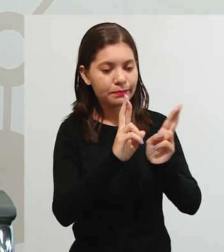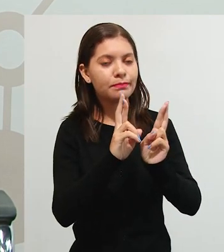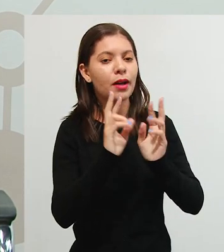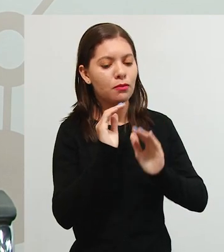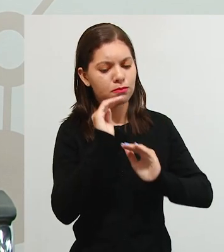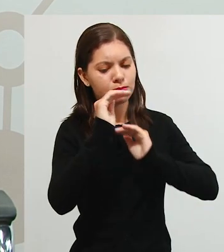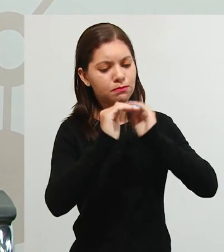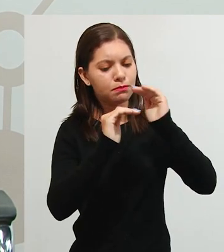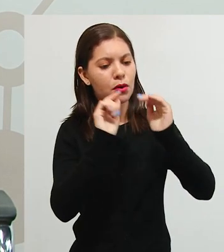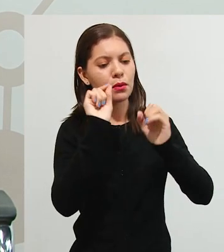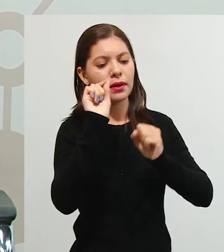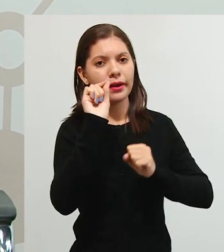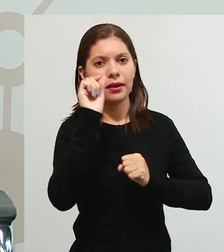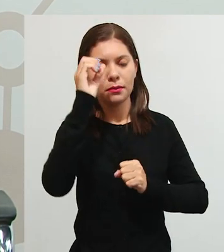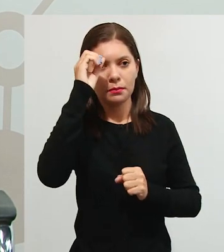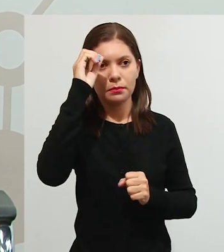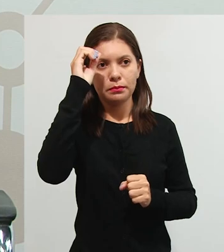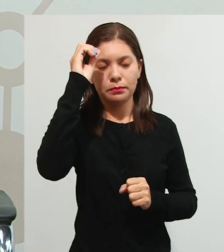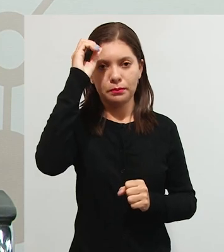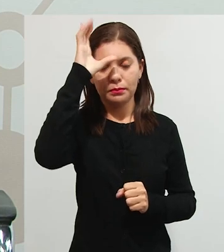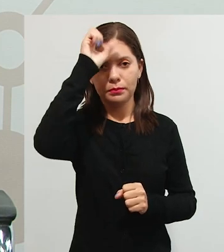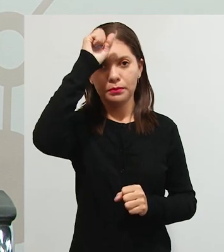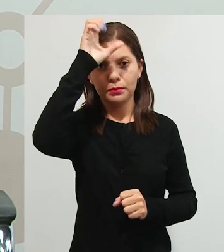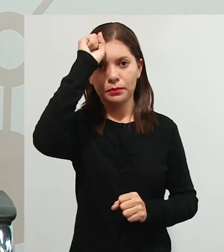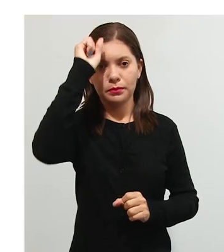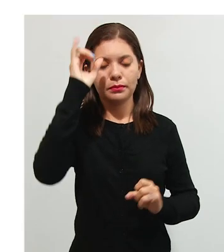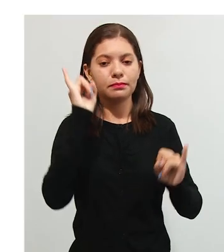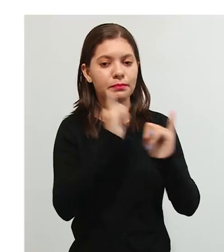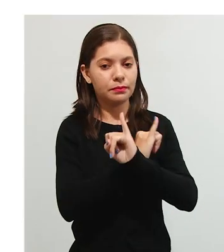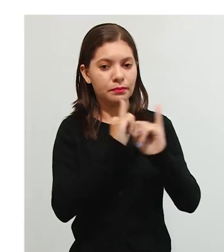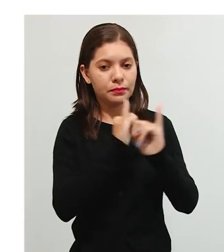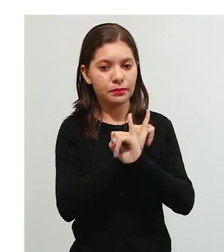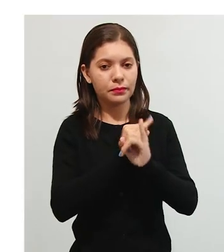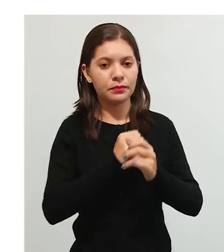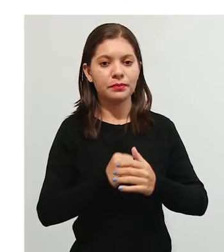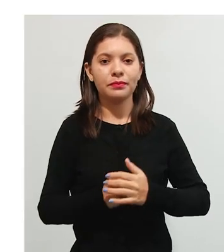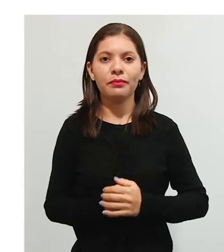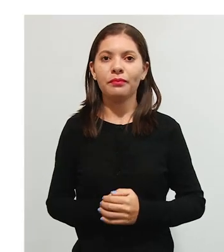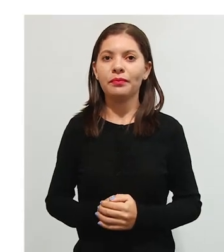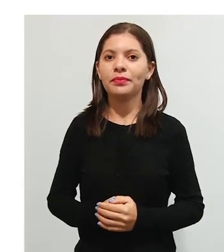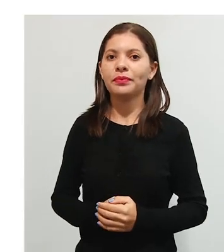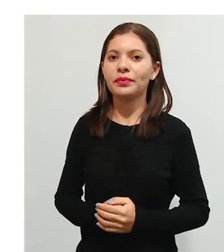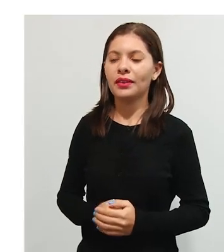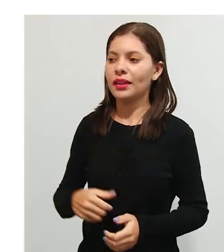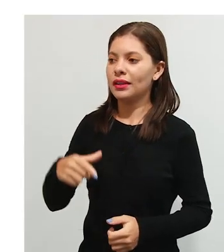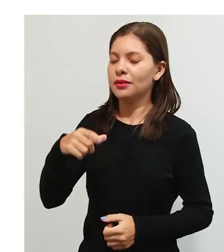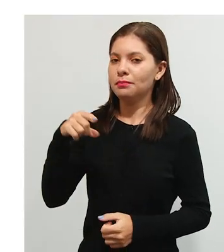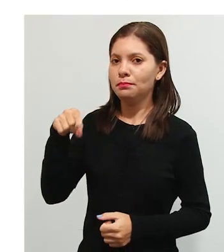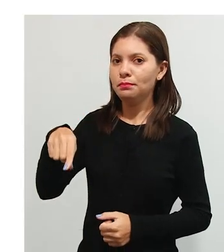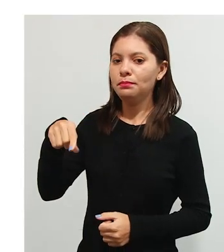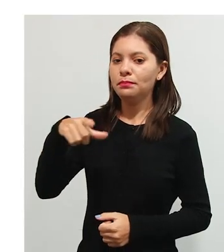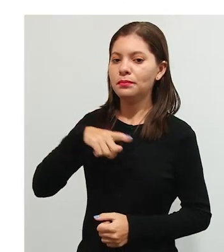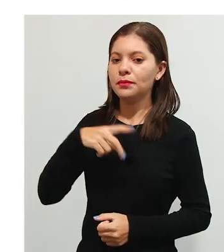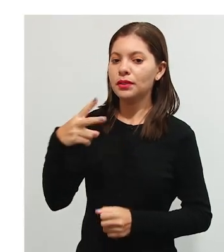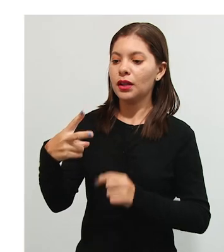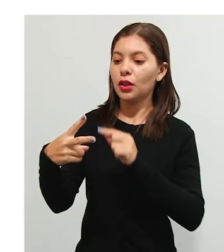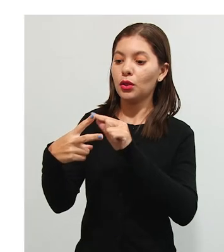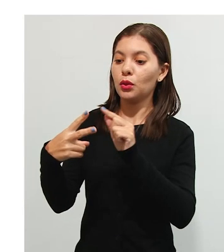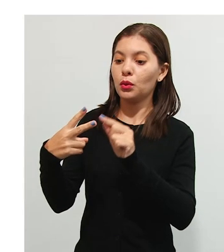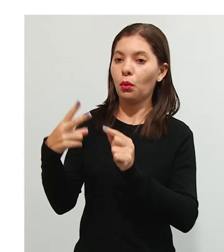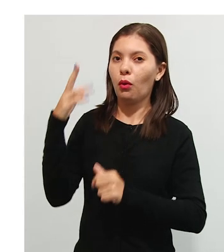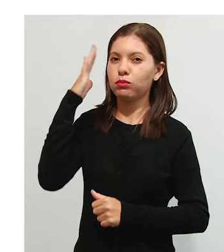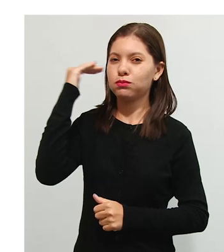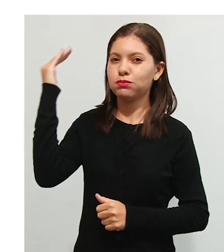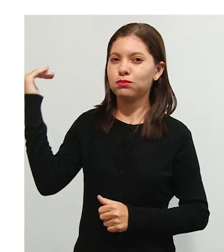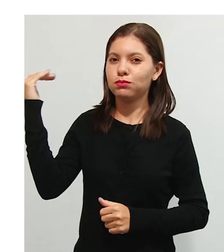interacionismo, é essa inter-relação. E a gente trouxe aqui dois interacionistas famosos que a gente vai